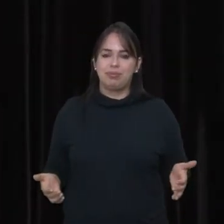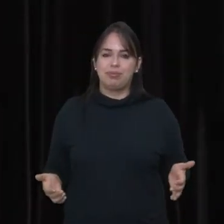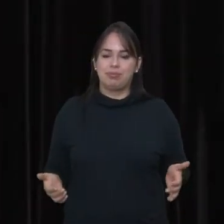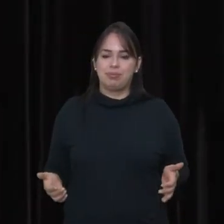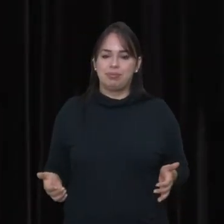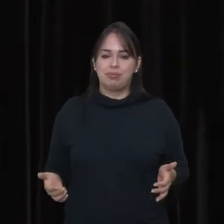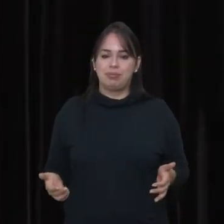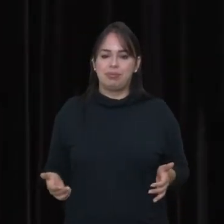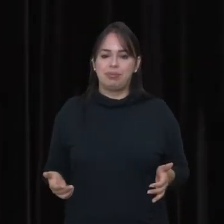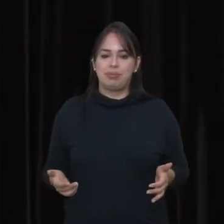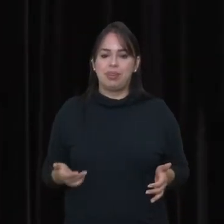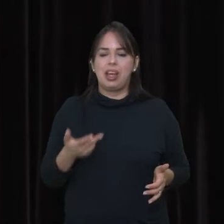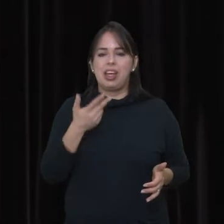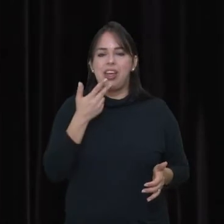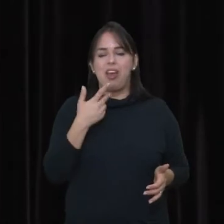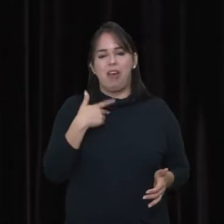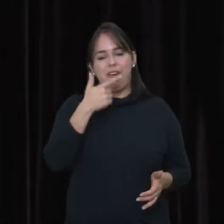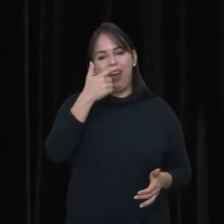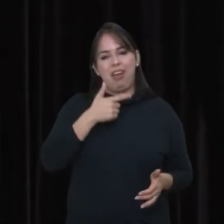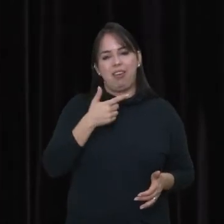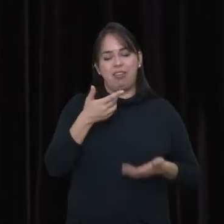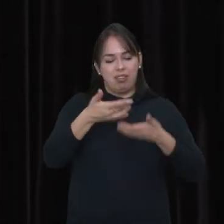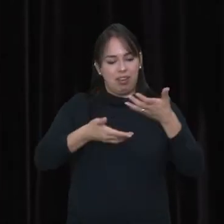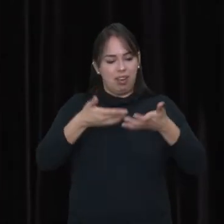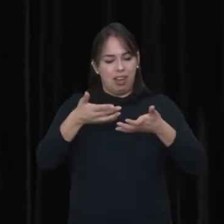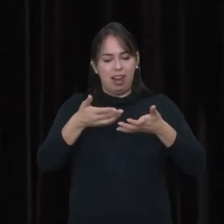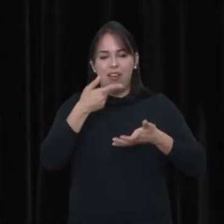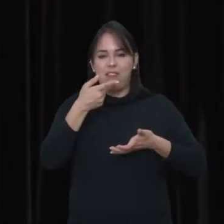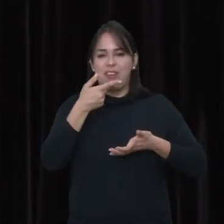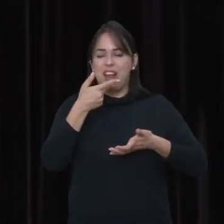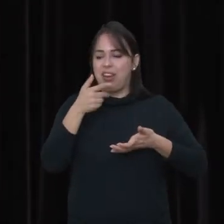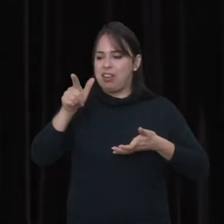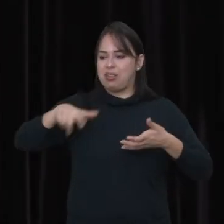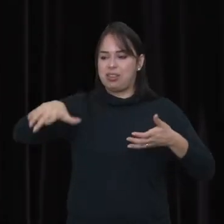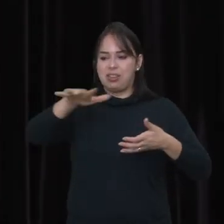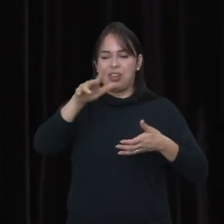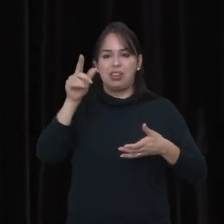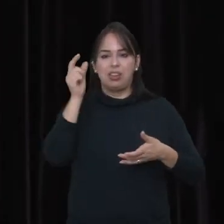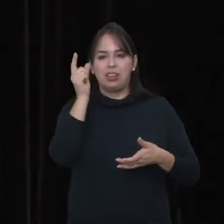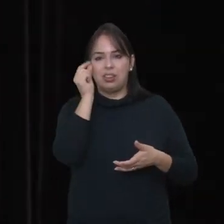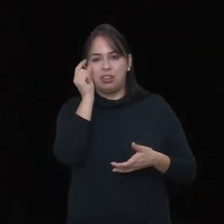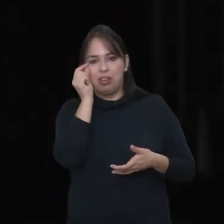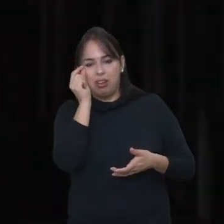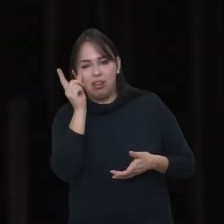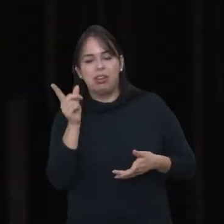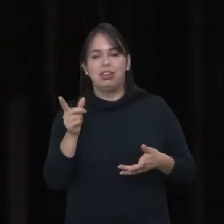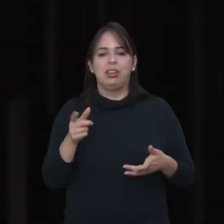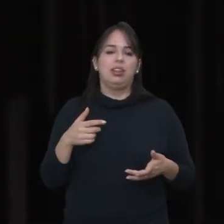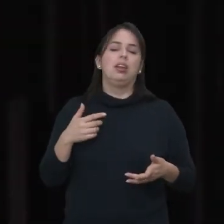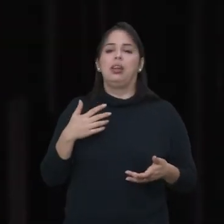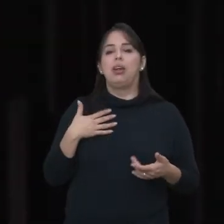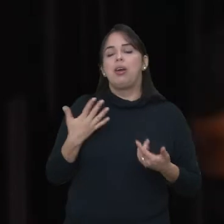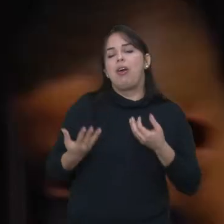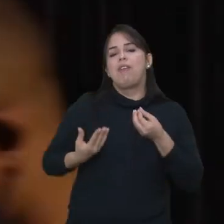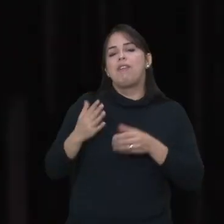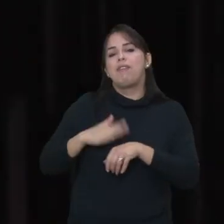cara Eu falo As pessoas dormem É impressionante Como que eu faço? Eu uso instrumentos musicais, né? Pra me expressar Porque eu falo